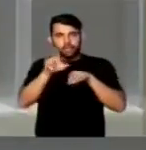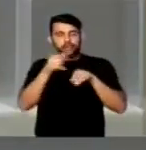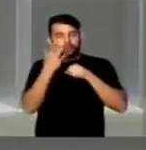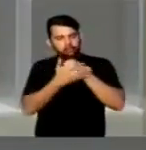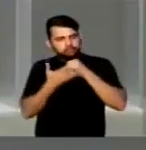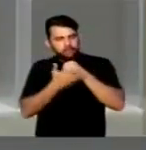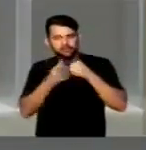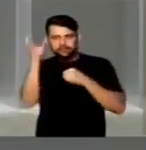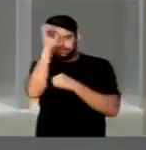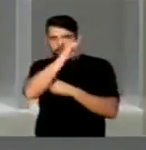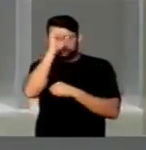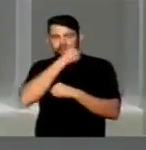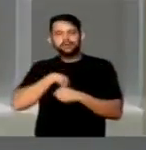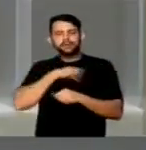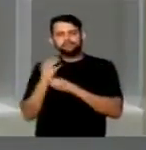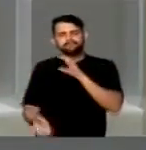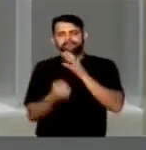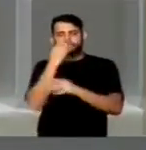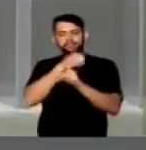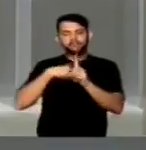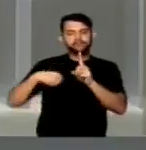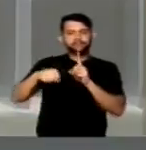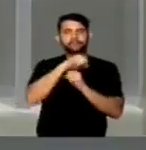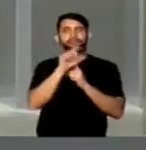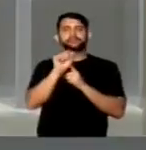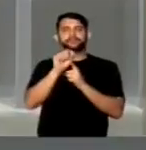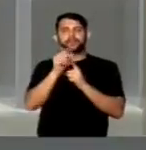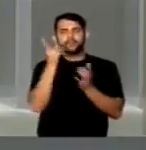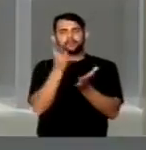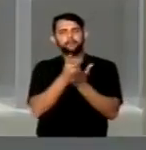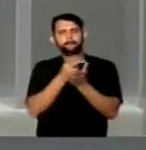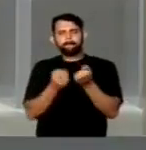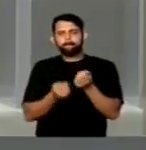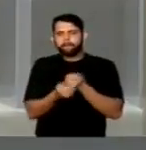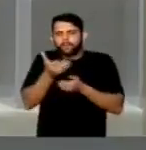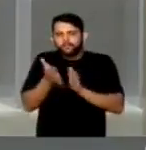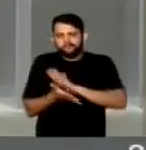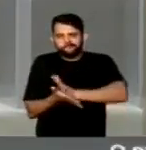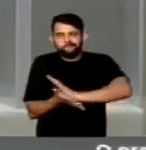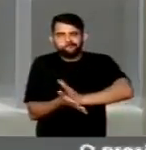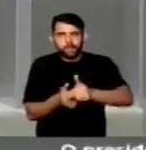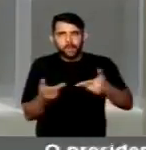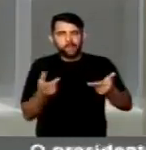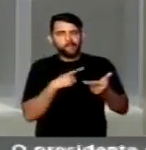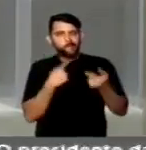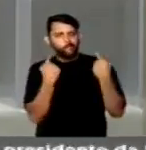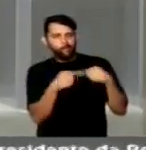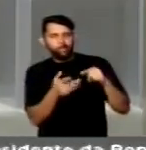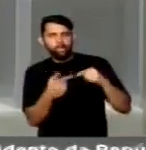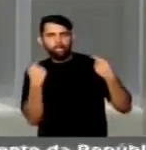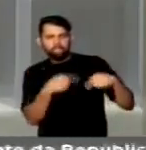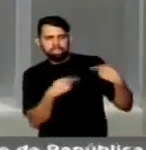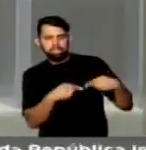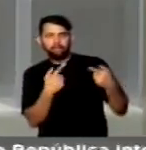é a base para construir uma sociedade com menos preconceito e discriminação,